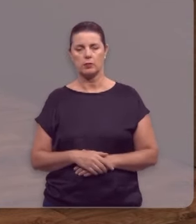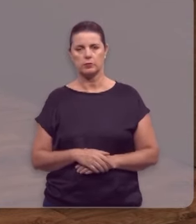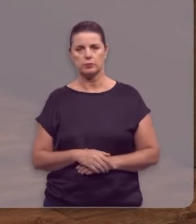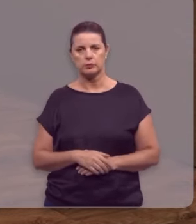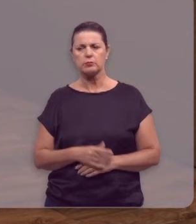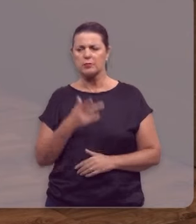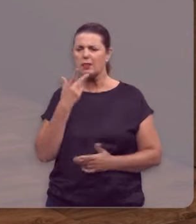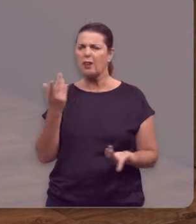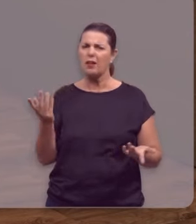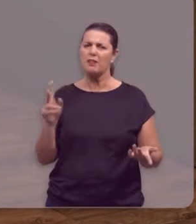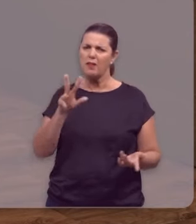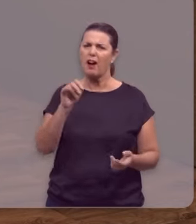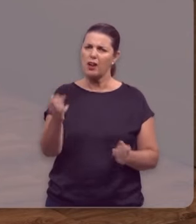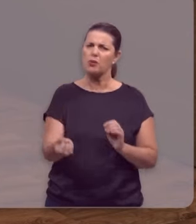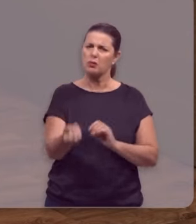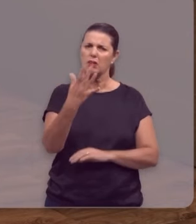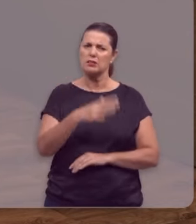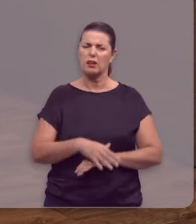Ele está admitindo isso.